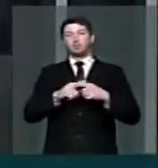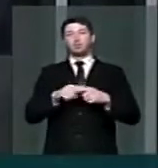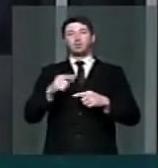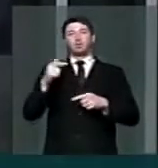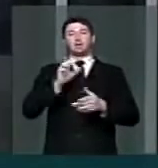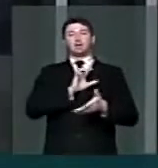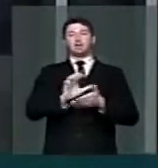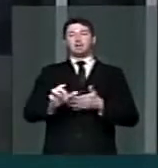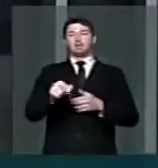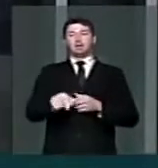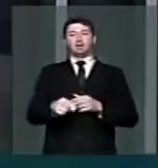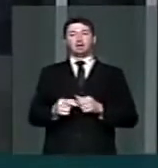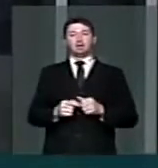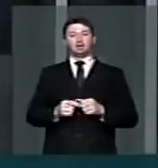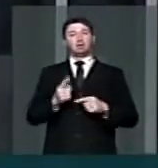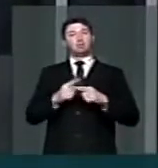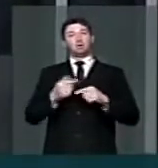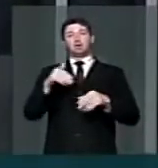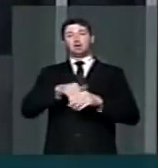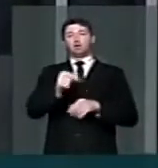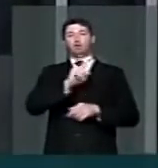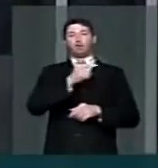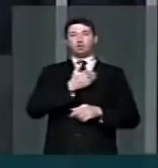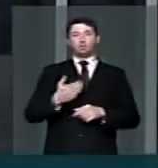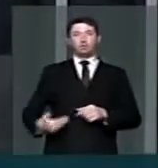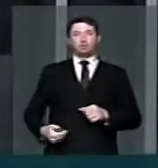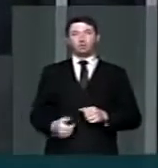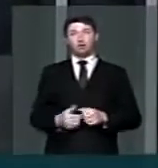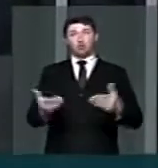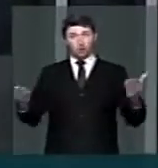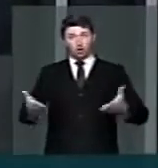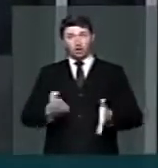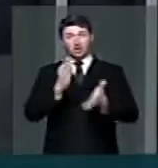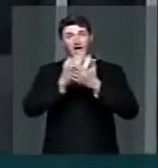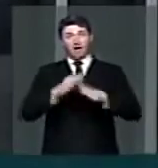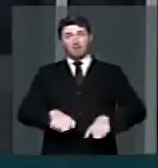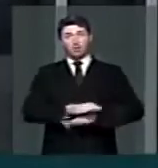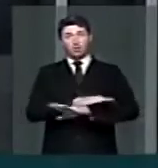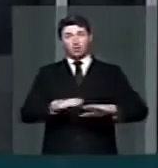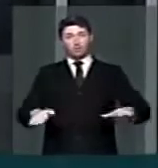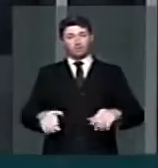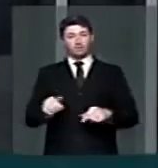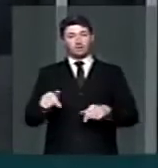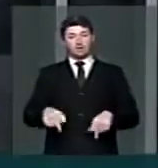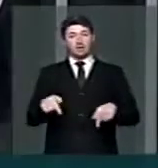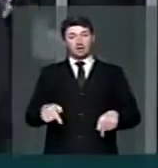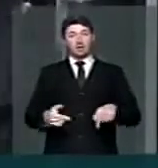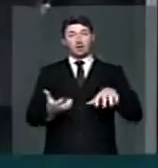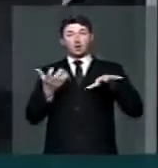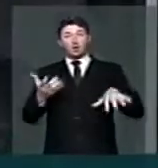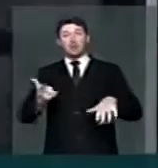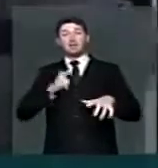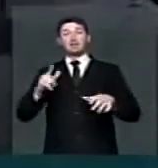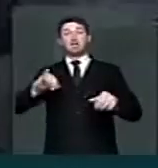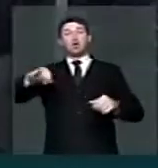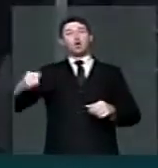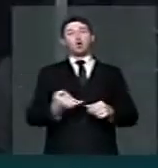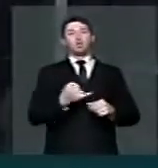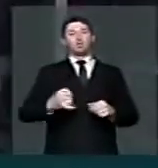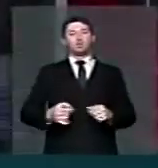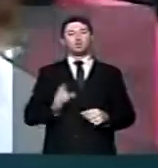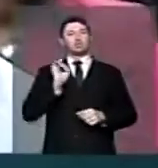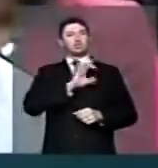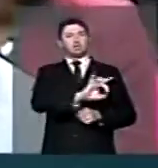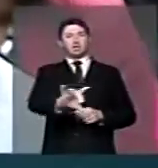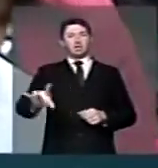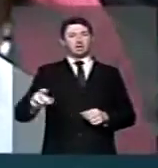as suas emendas porque não votam com o governo. A partir de hoje, o parlamento vai ter a sua grande oportunidade de cada